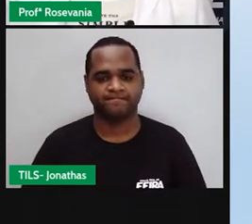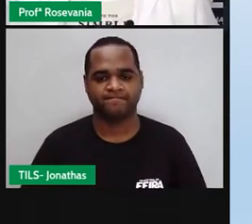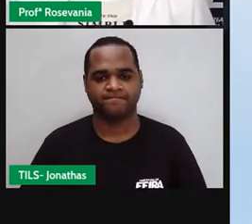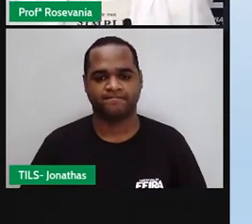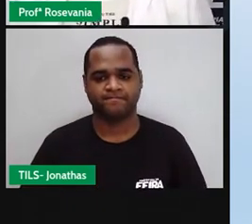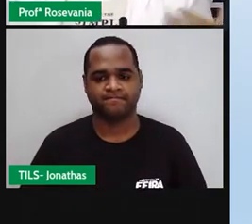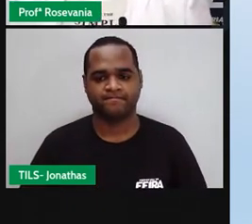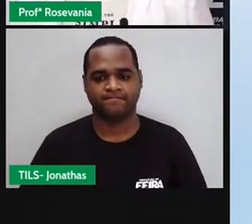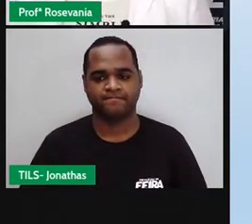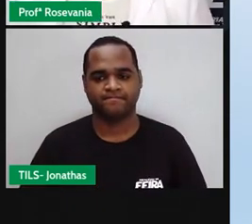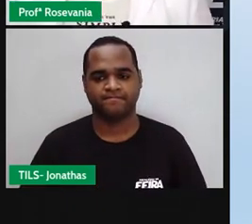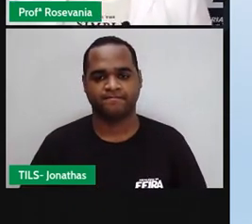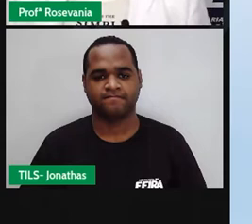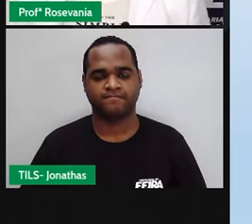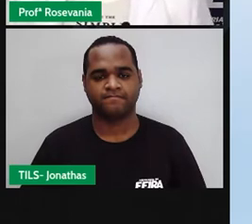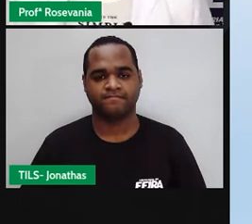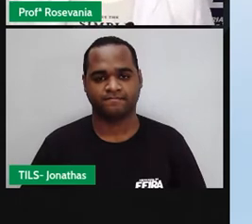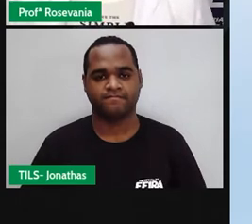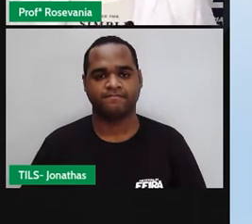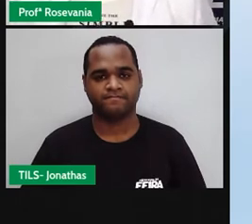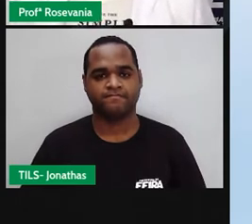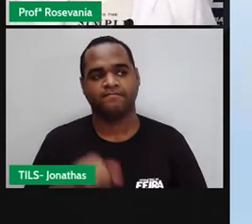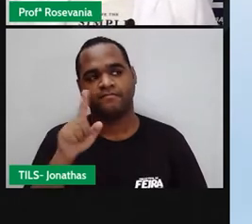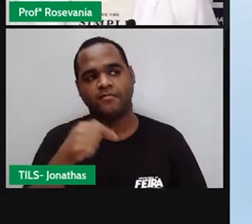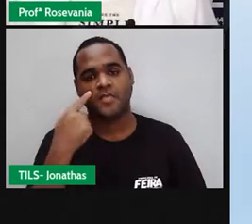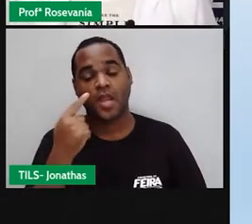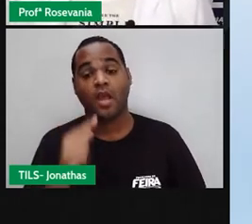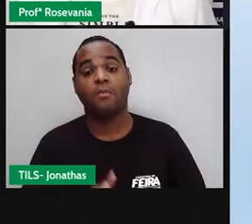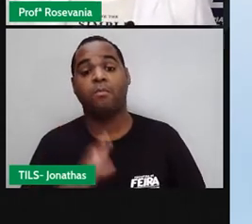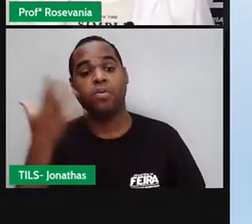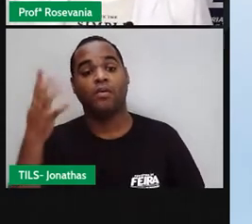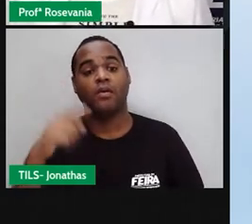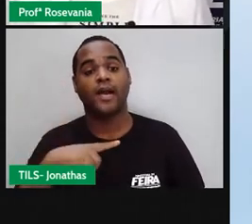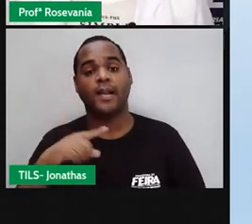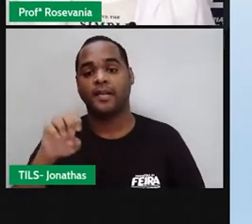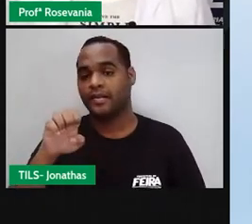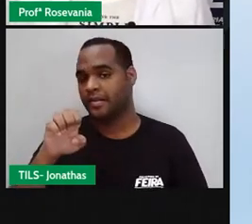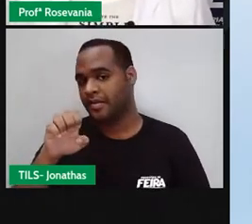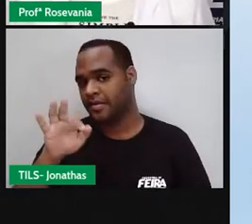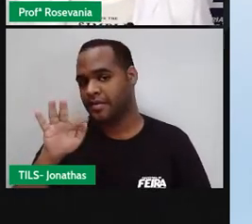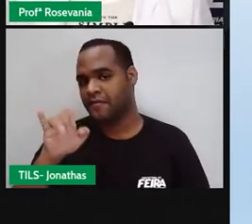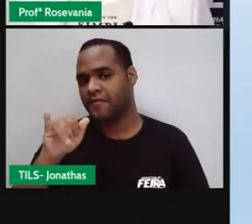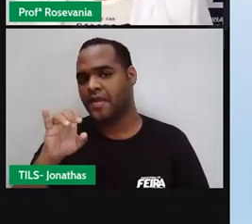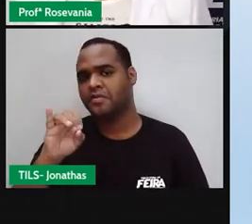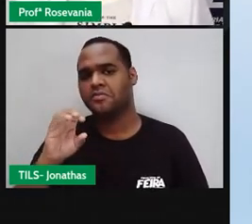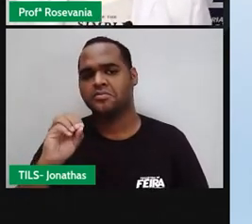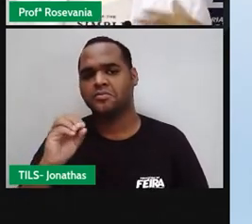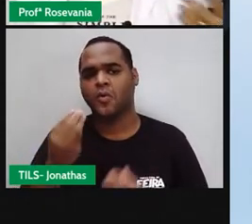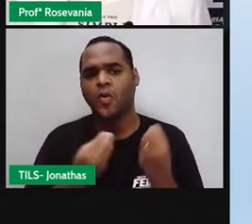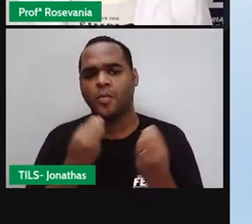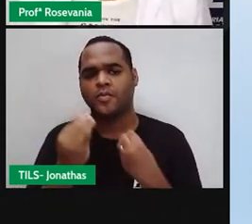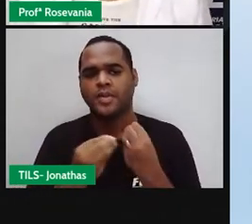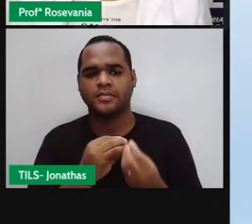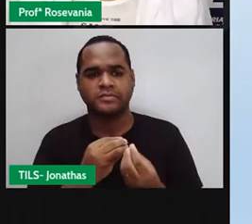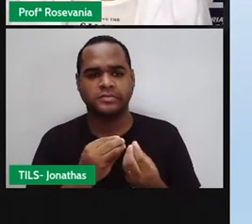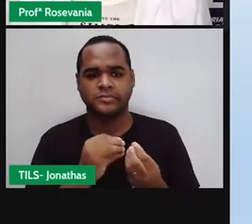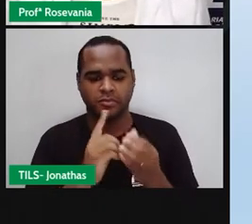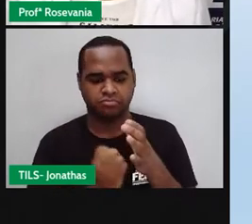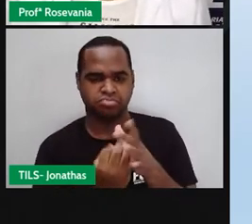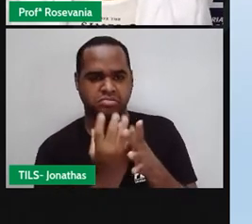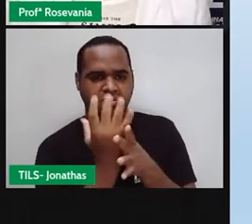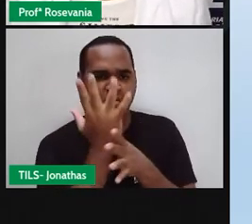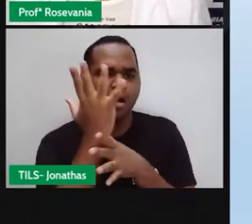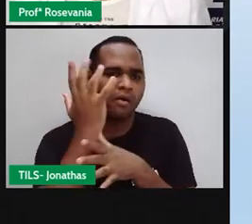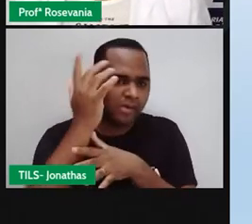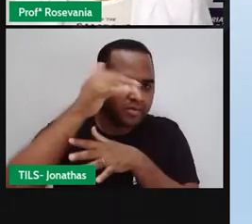mas aí, o que prejudica esse efeito estufa? É exatamente a queima de combustíveis fósseis e uma série de outras coisas,